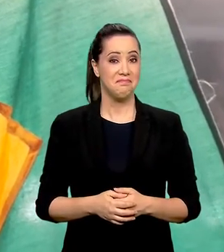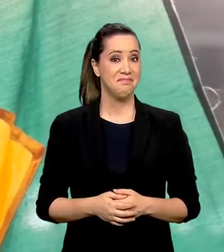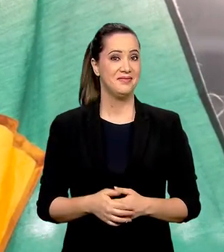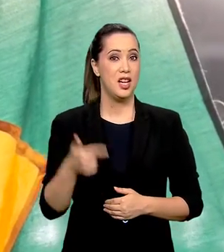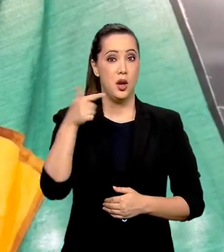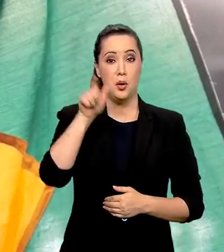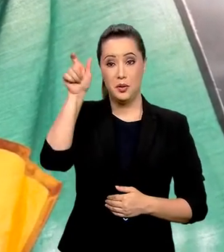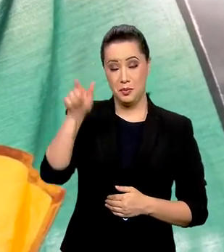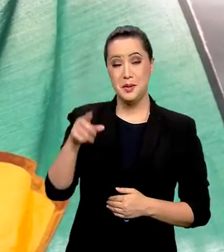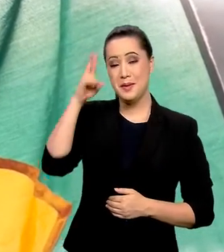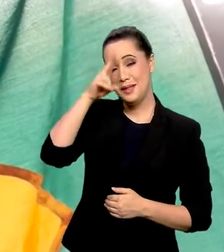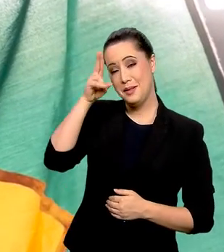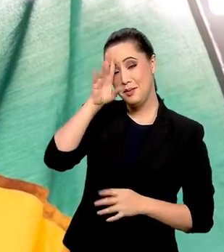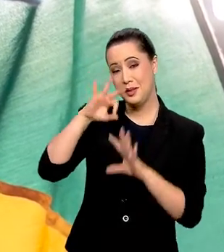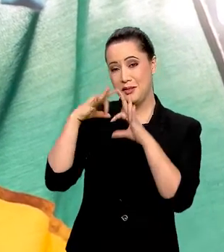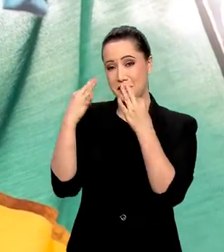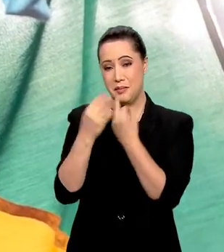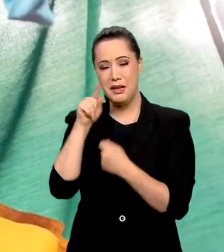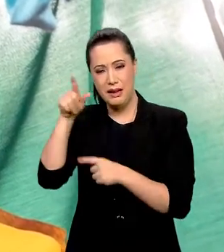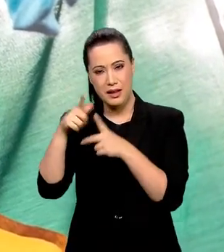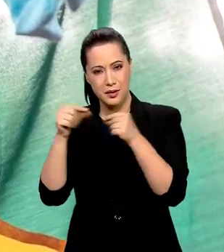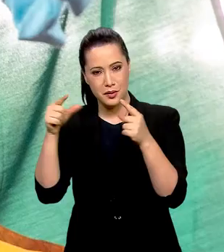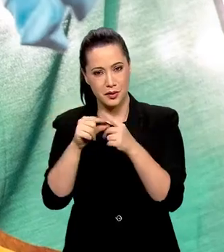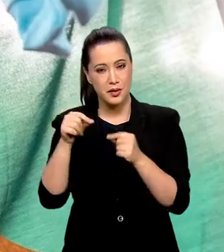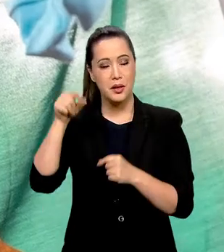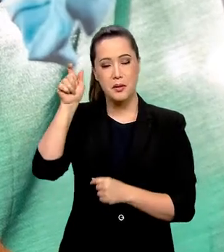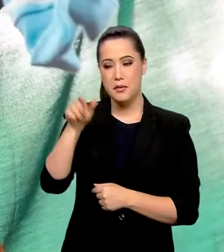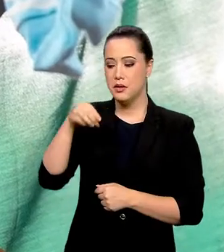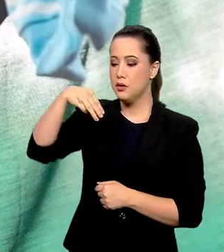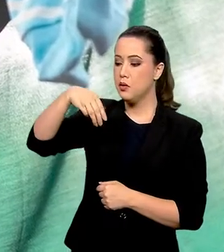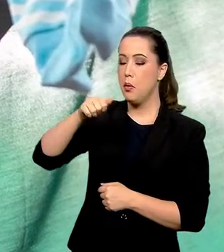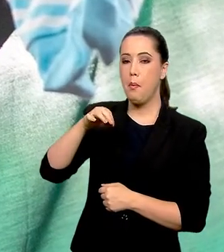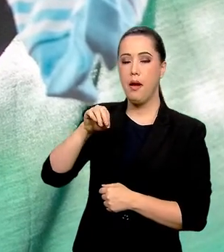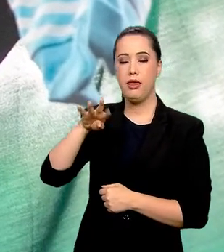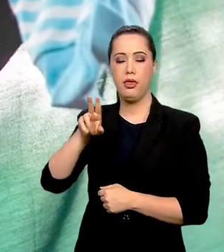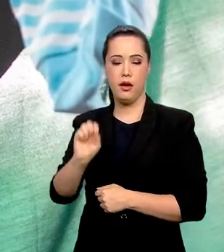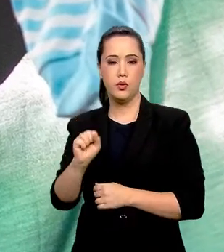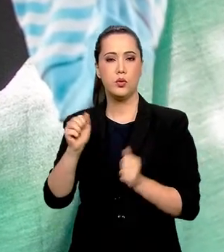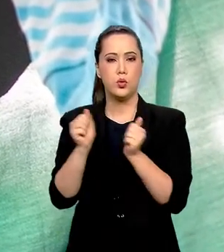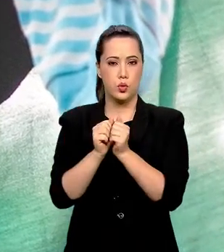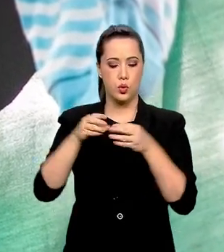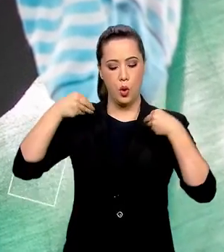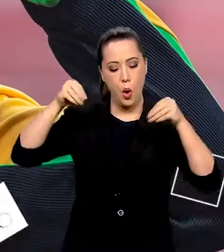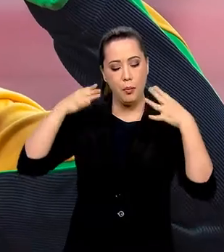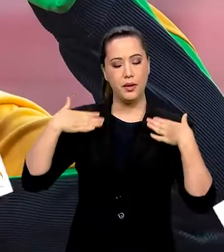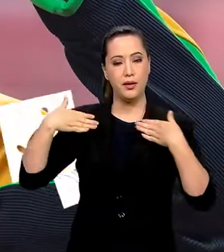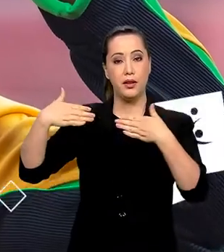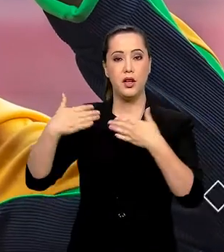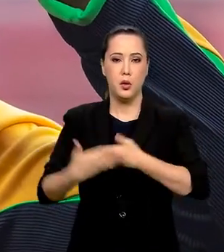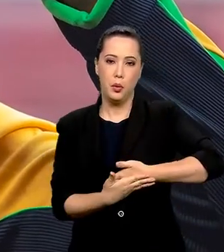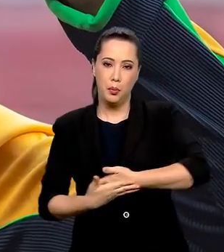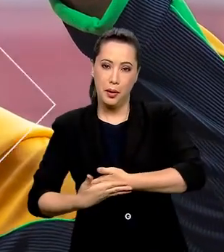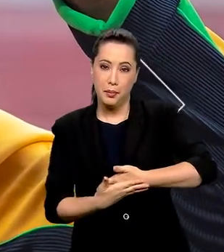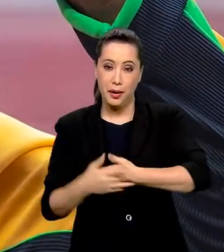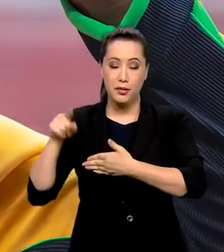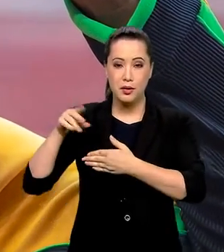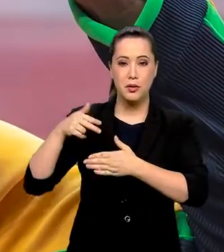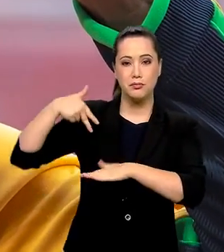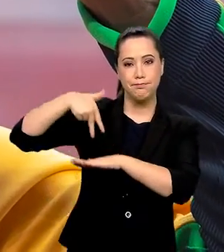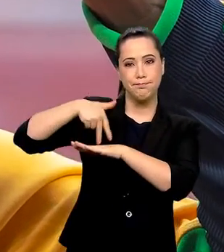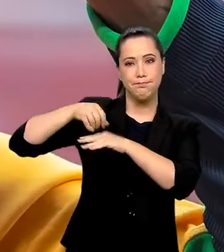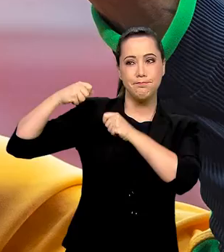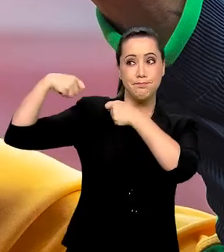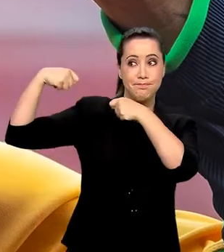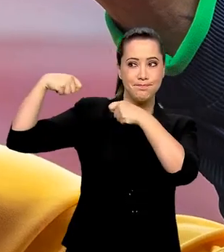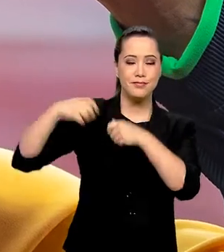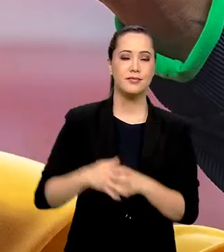que lembrou da família lá em Tóquio foi o Matheus Evangelista, que levou a roupinha do filho lá para o pódio. O papai Matheus levou